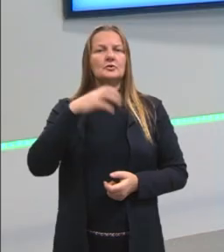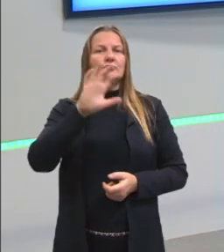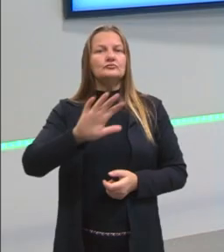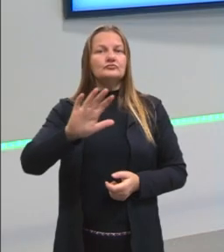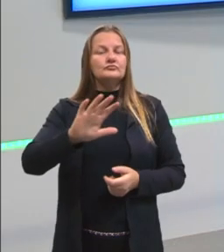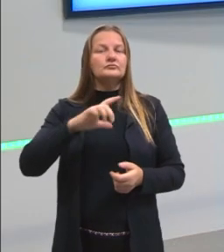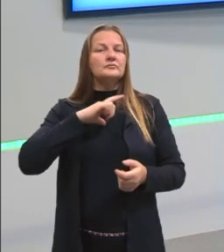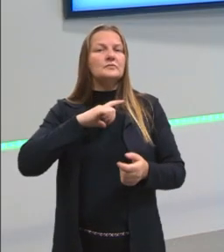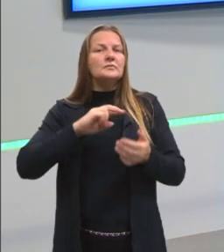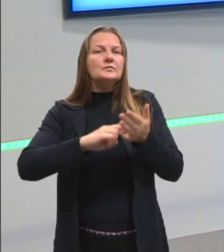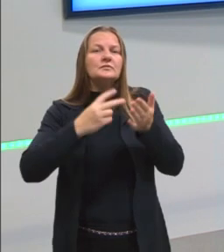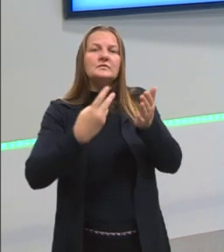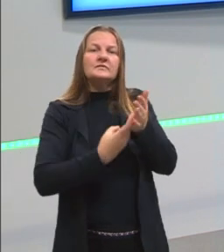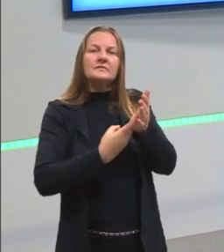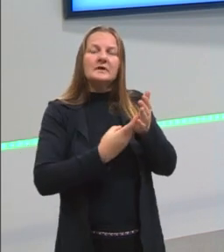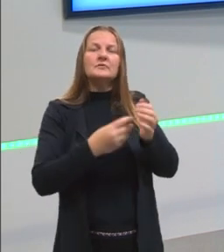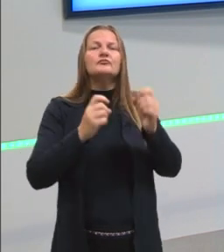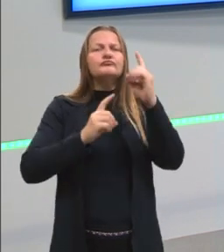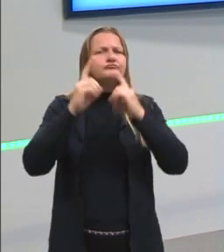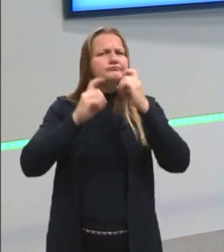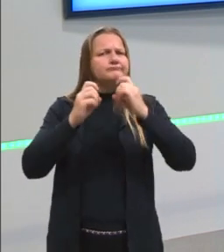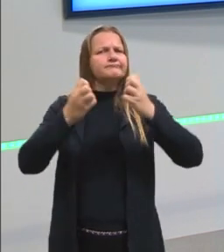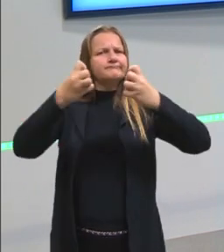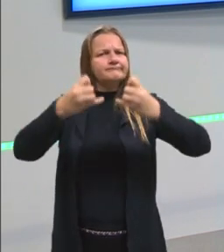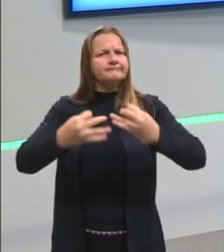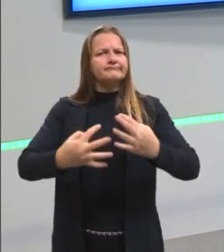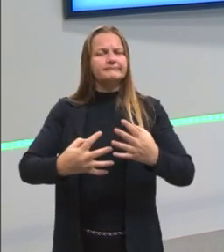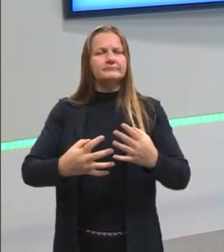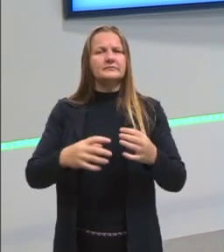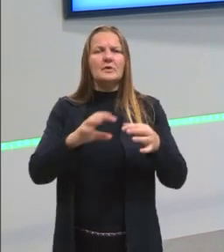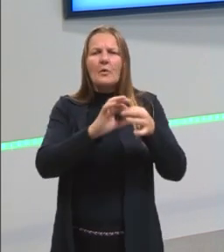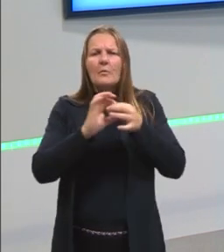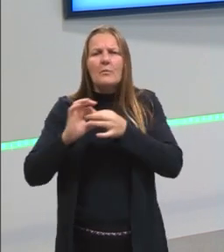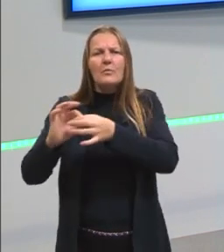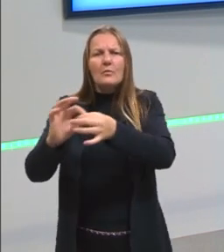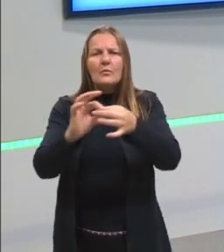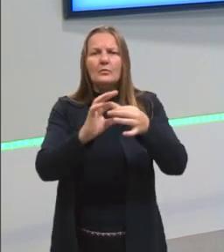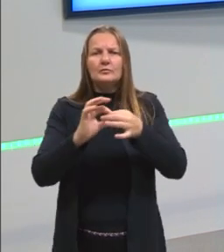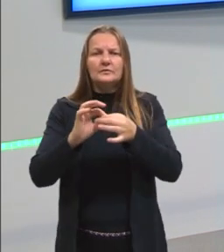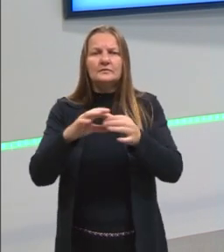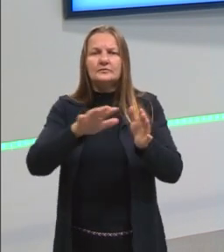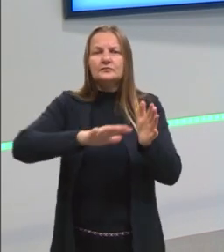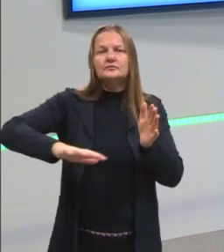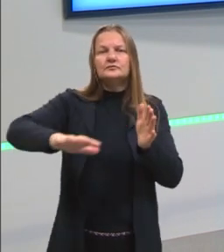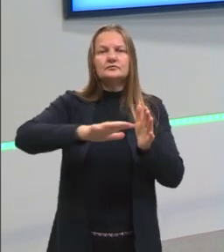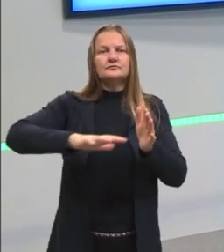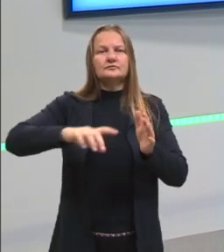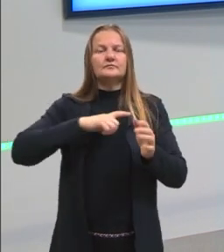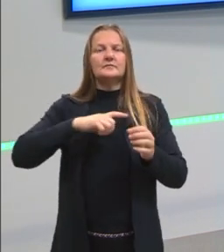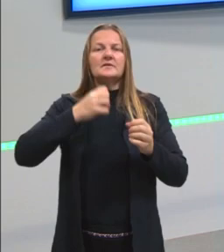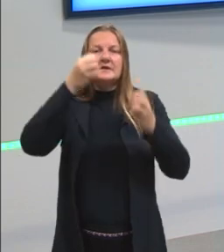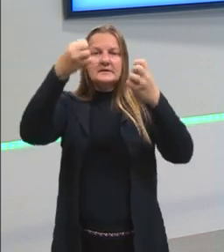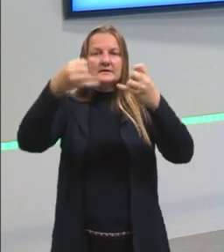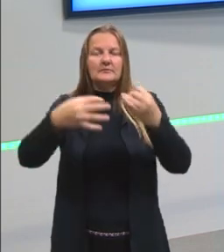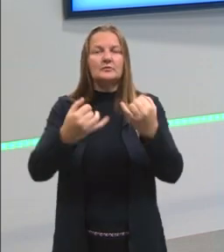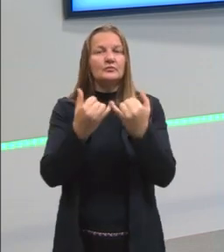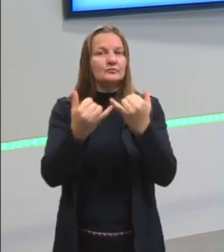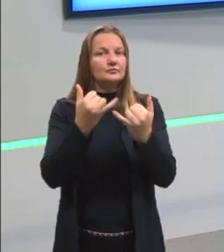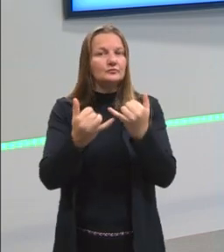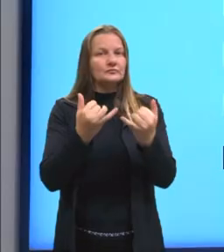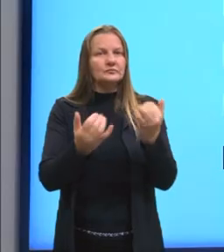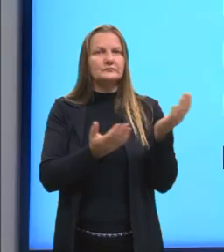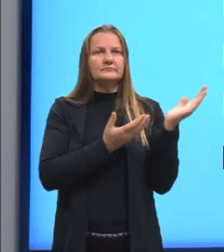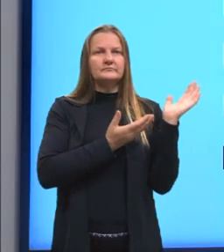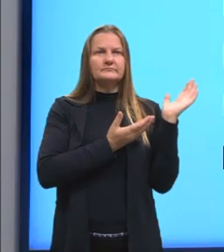significados. Eles expressam diferentes circunstâncias nas frases. Aqui eu trouxe alguns deles.